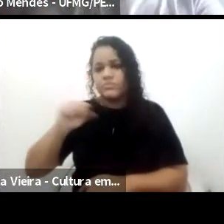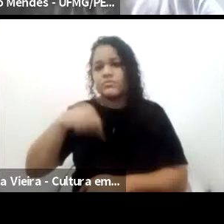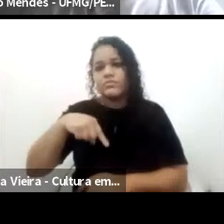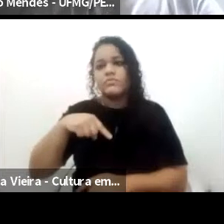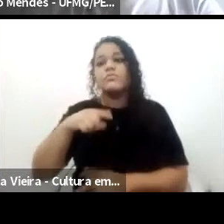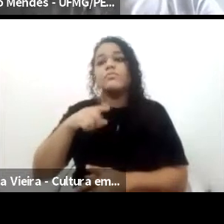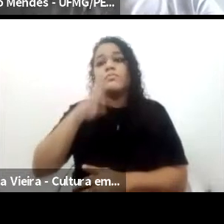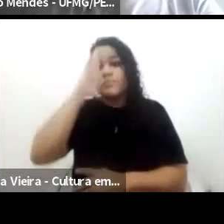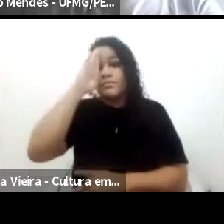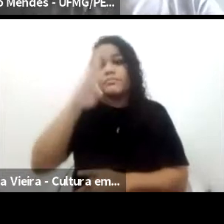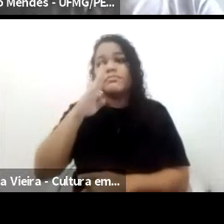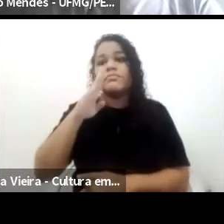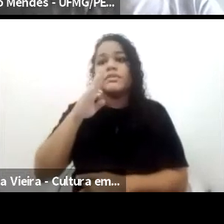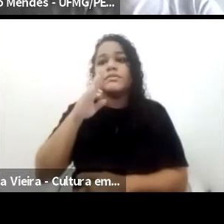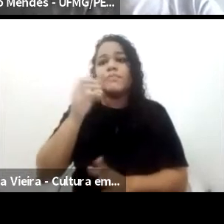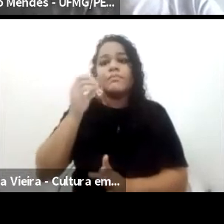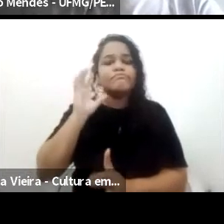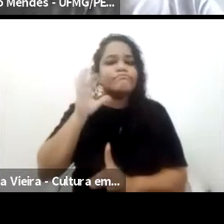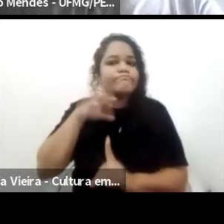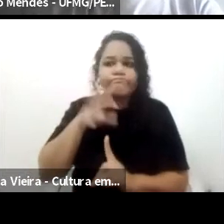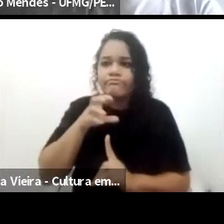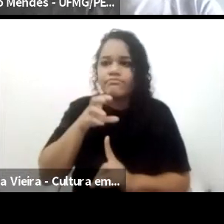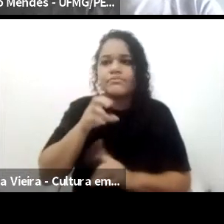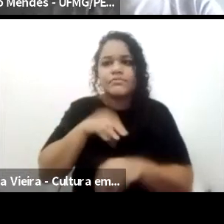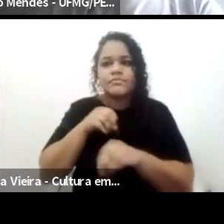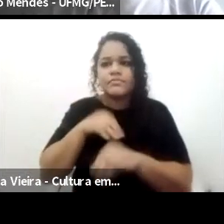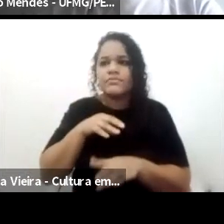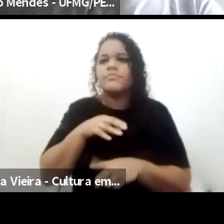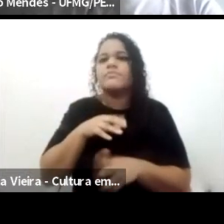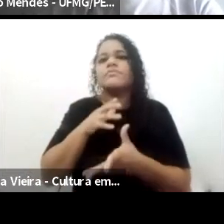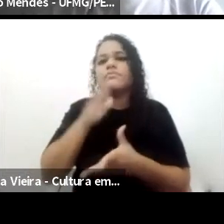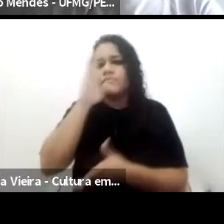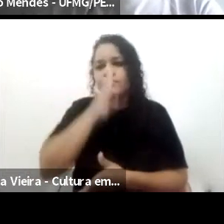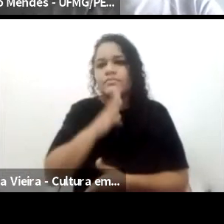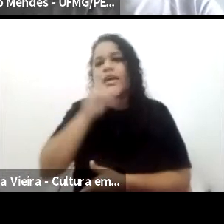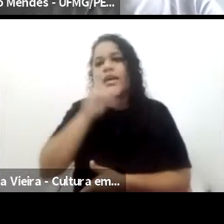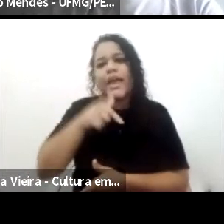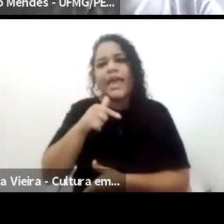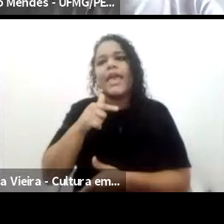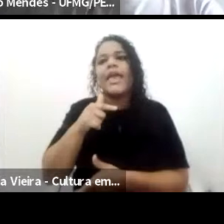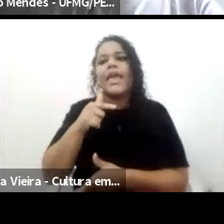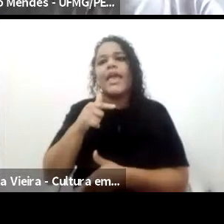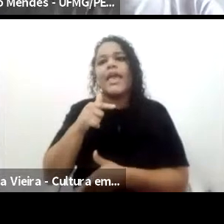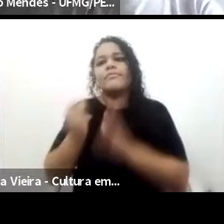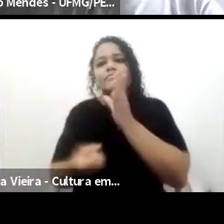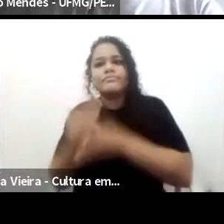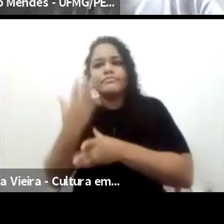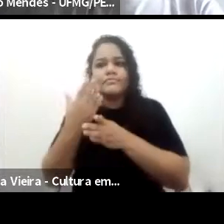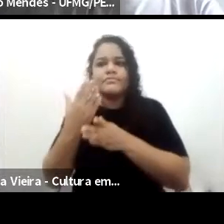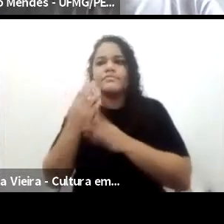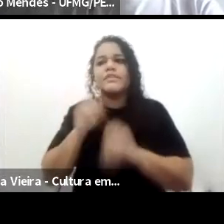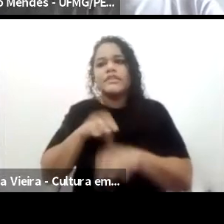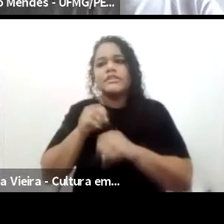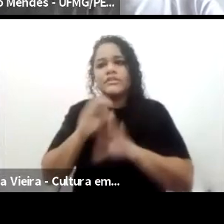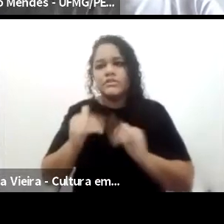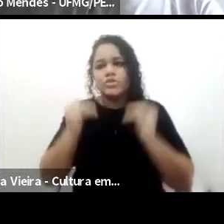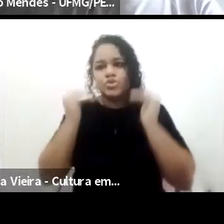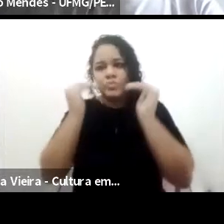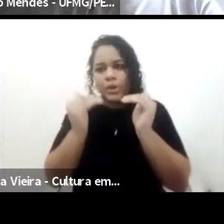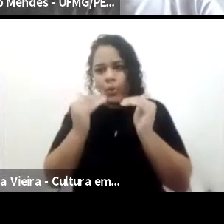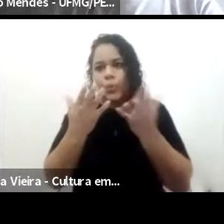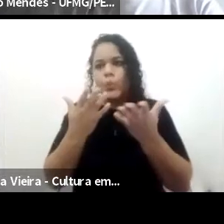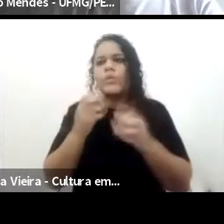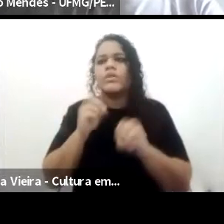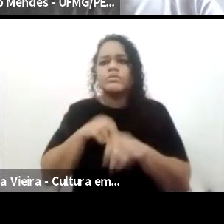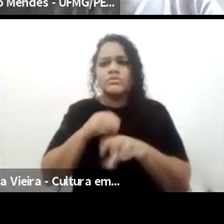a institucionalização do ensino superior. E aí vamos chamar ensino superior e muitas das, porque a gente não está